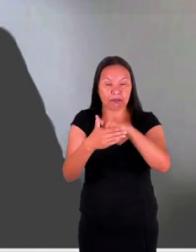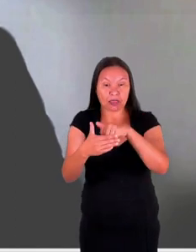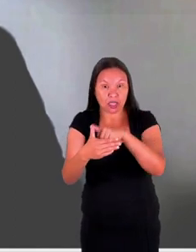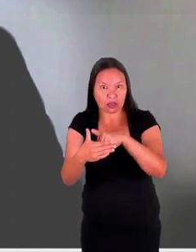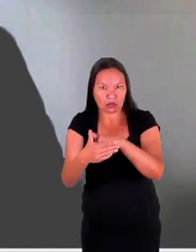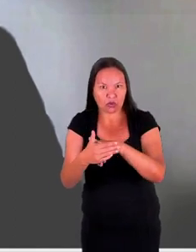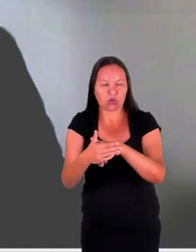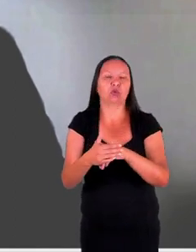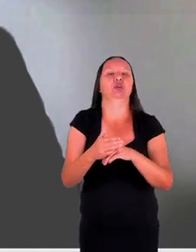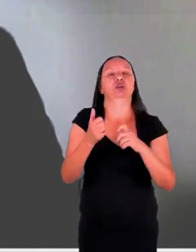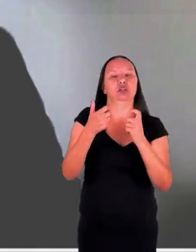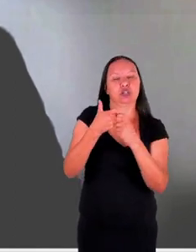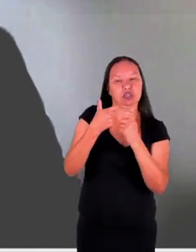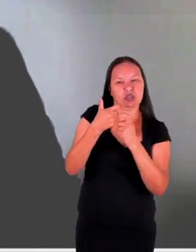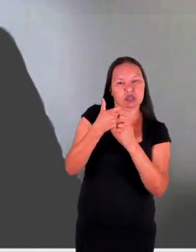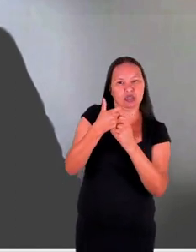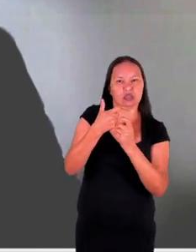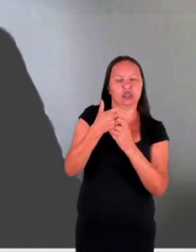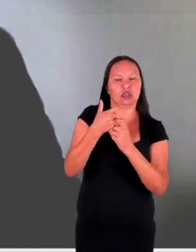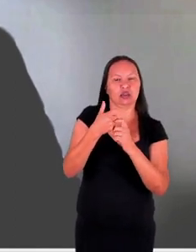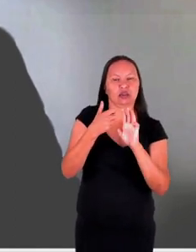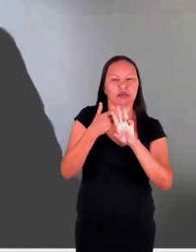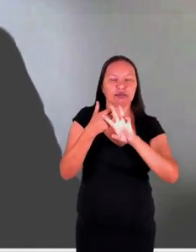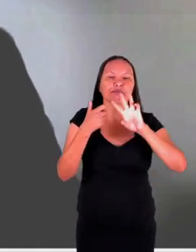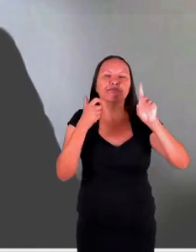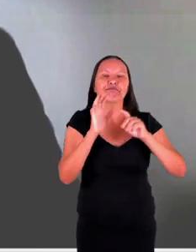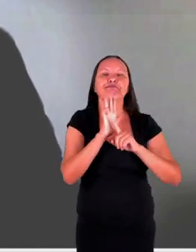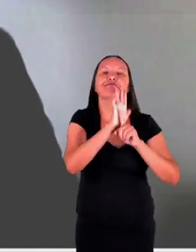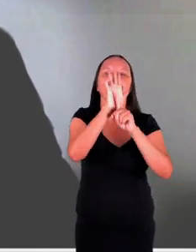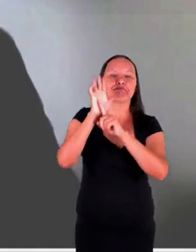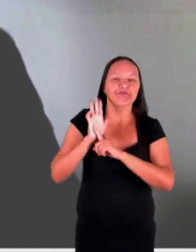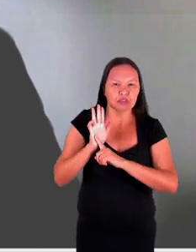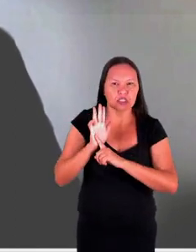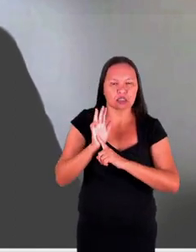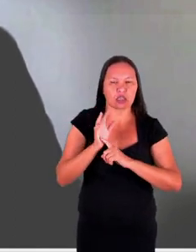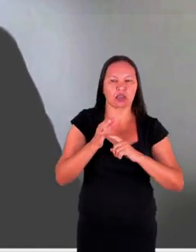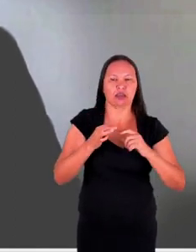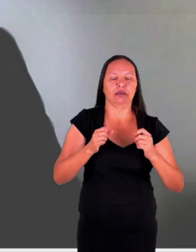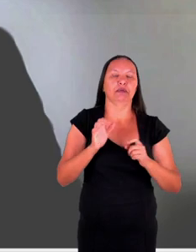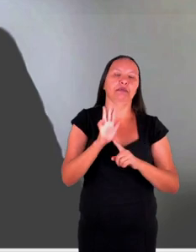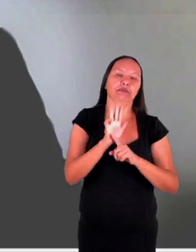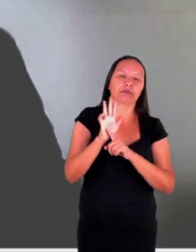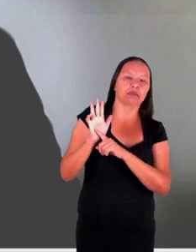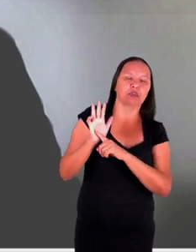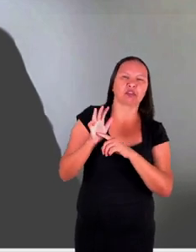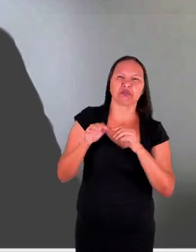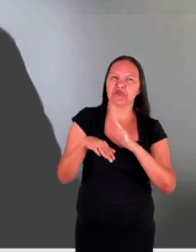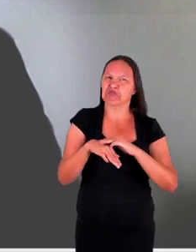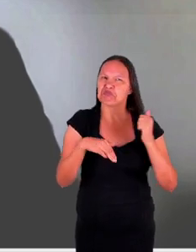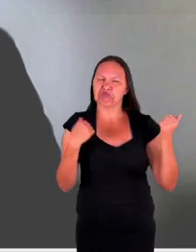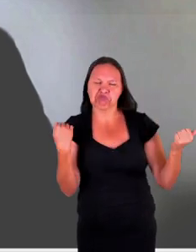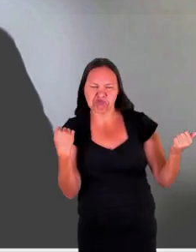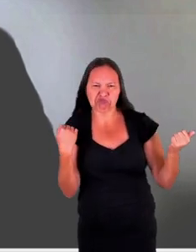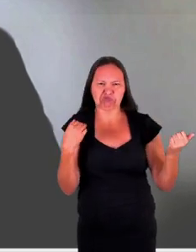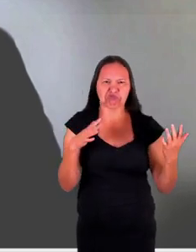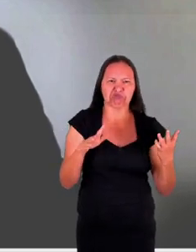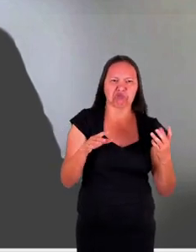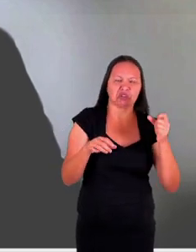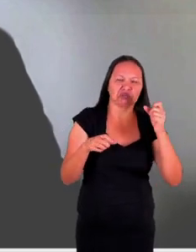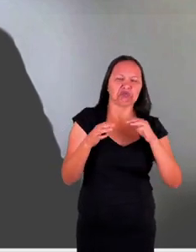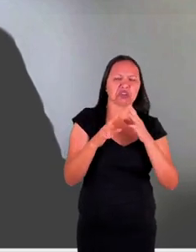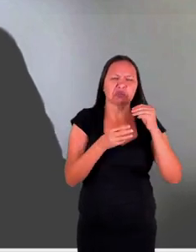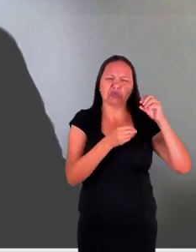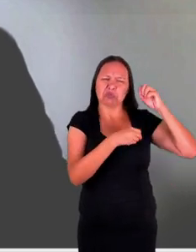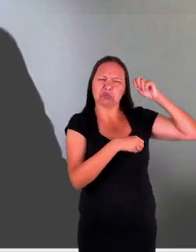justiça, mereceria destaque, que sejam as previsões das, eu vou chamar recentes, apesar de já ter alguns